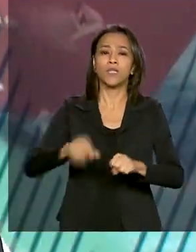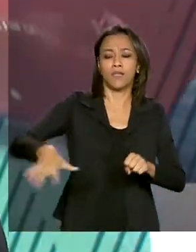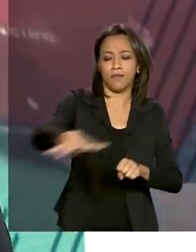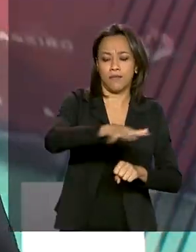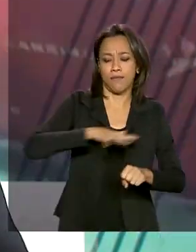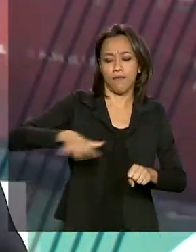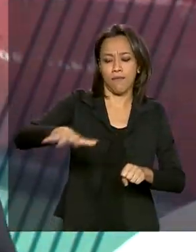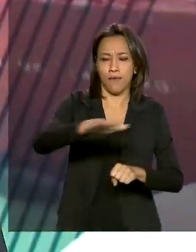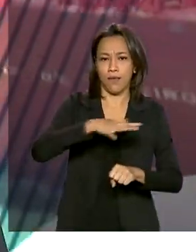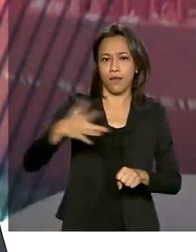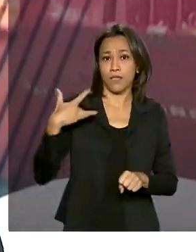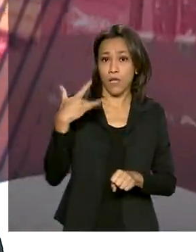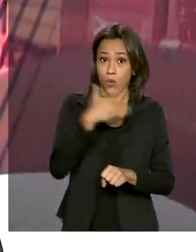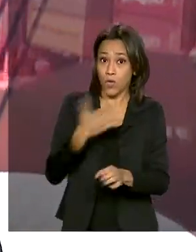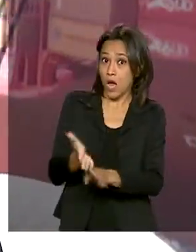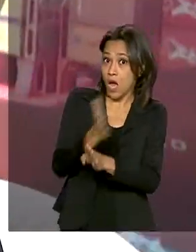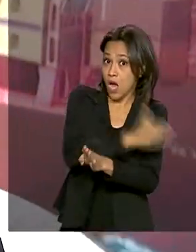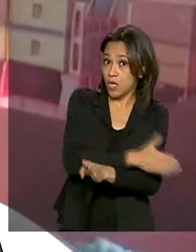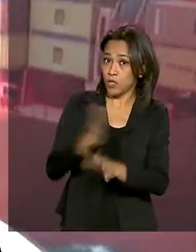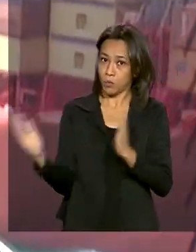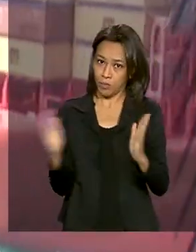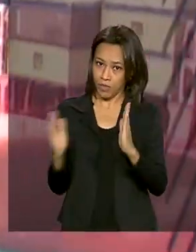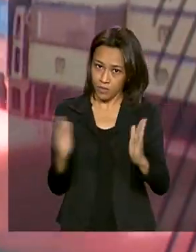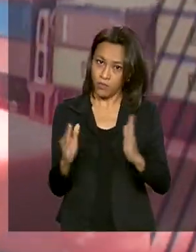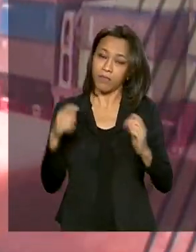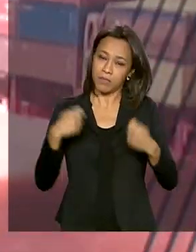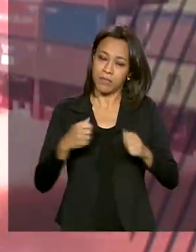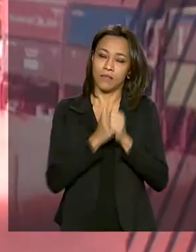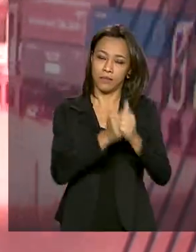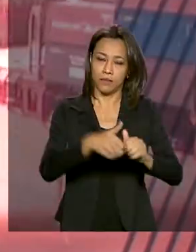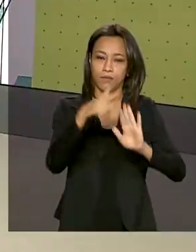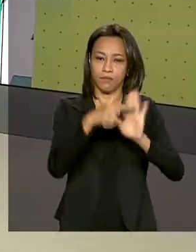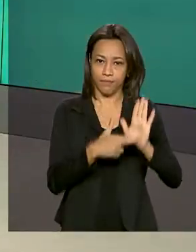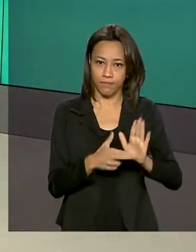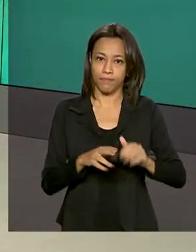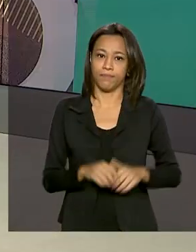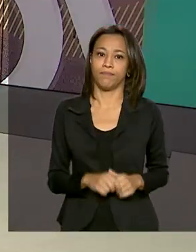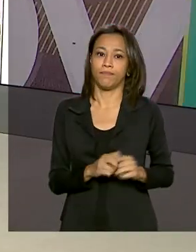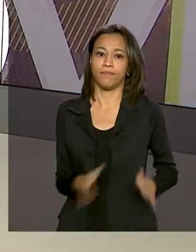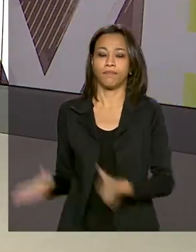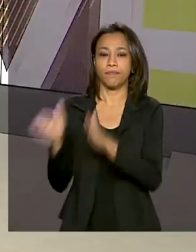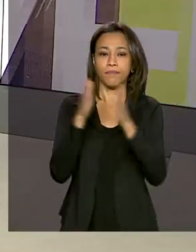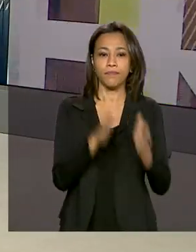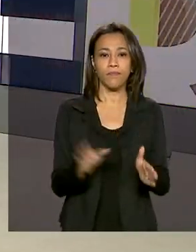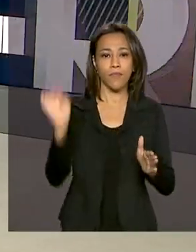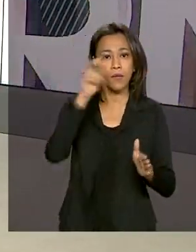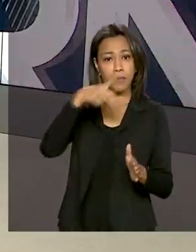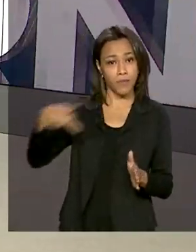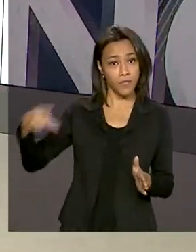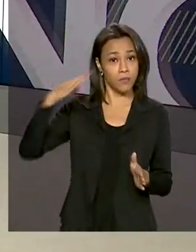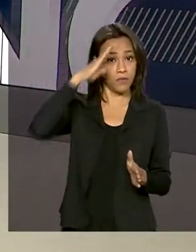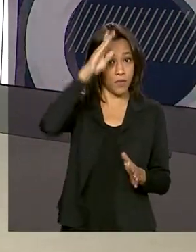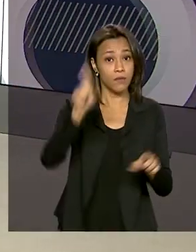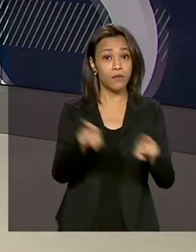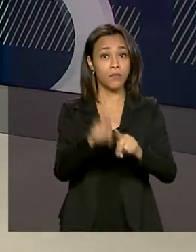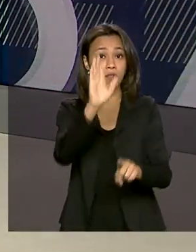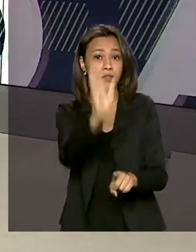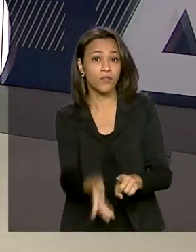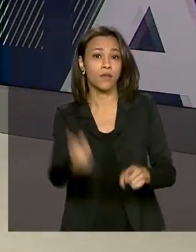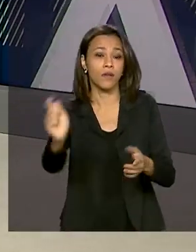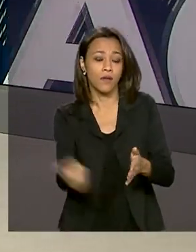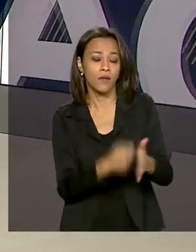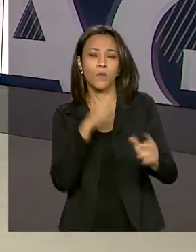saúde, desde que respeitados alguns requisitos legais. E o presidente Jair Bolsonaro também sancionou a medida